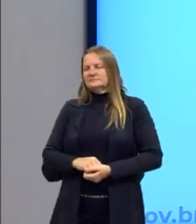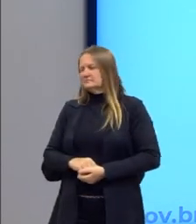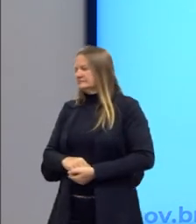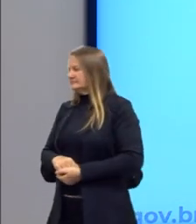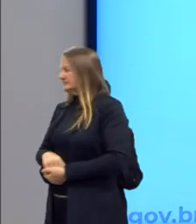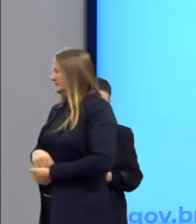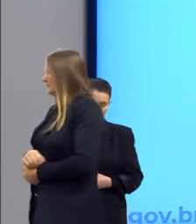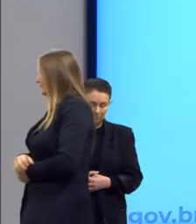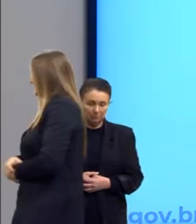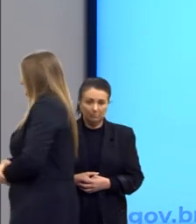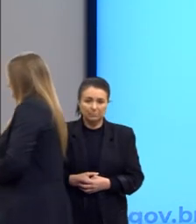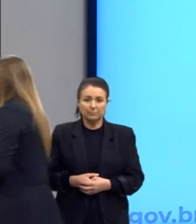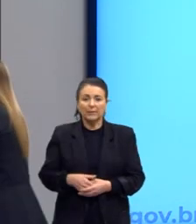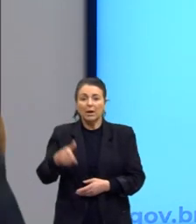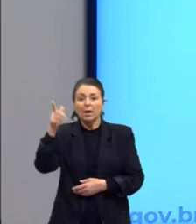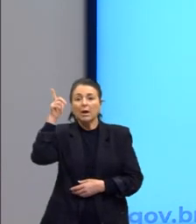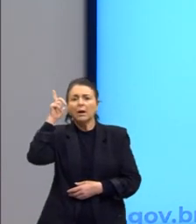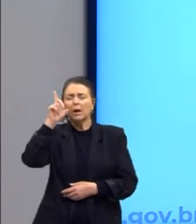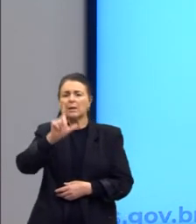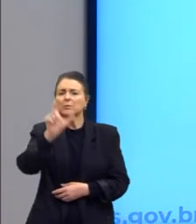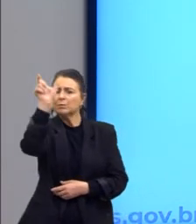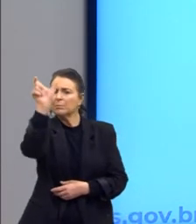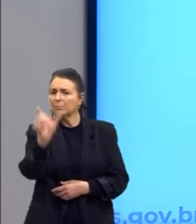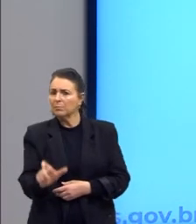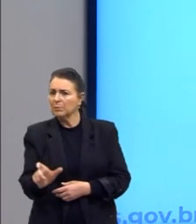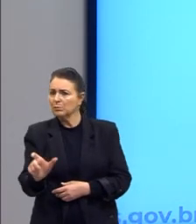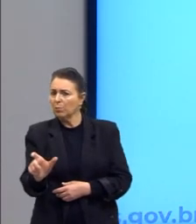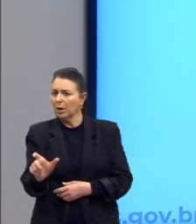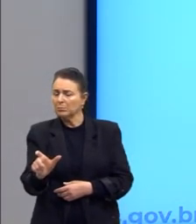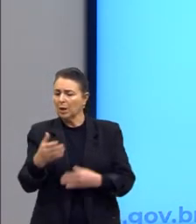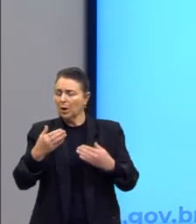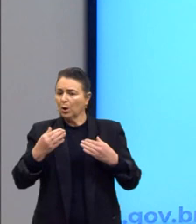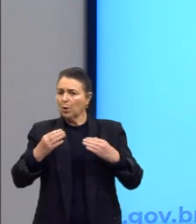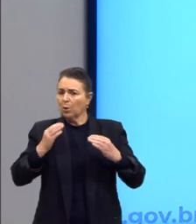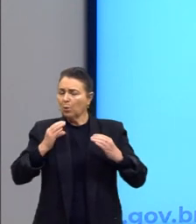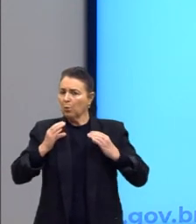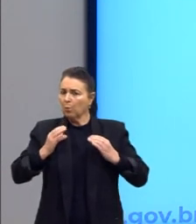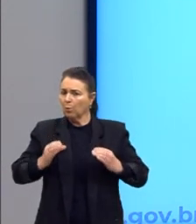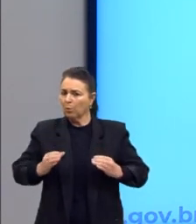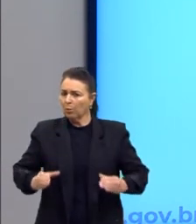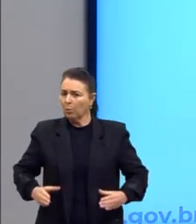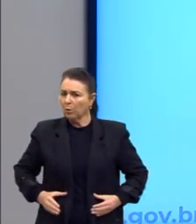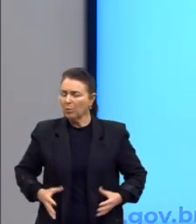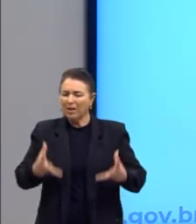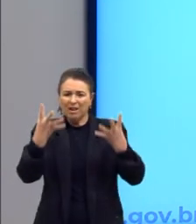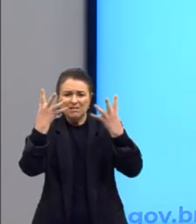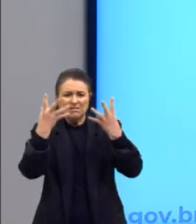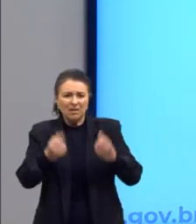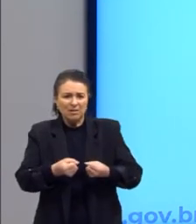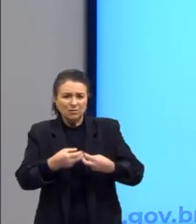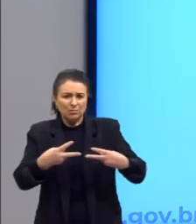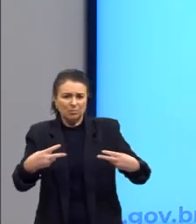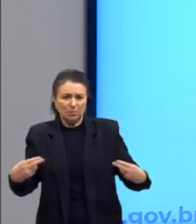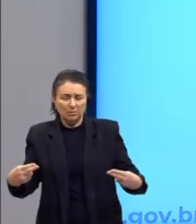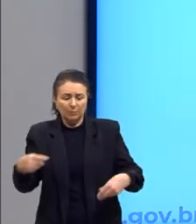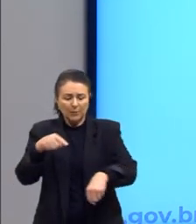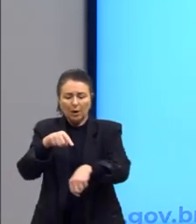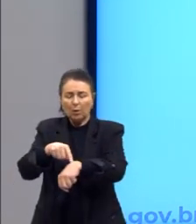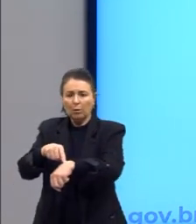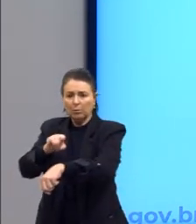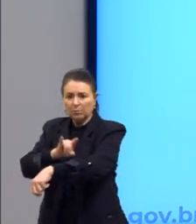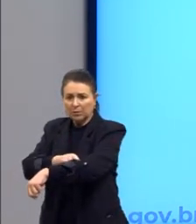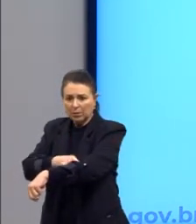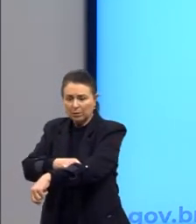Garantir indivíduos submissos. A partir que o corpo passa a ser submisso, a hora que vai no banheiro, a hora que faça imensas necessidades,